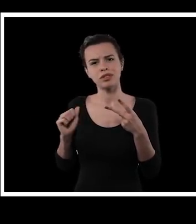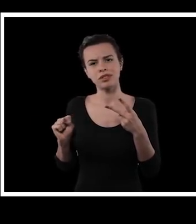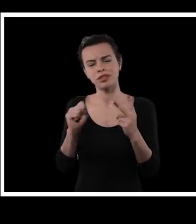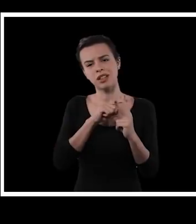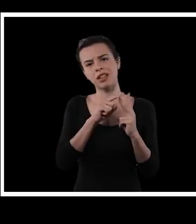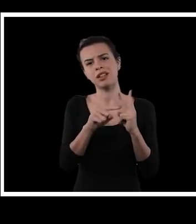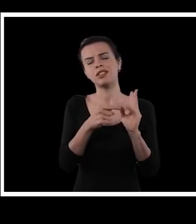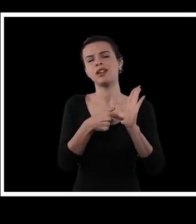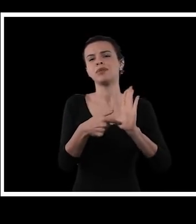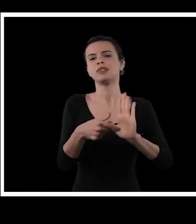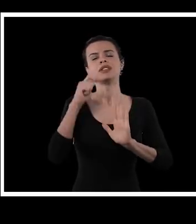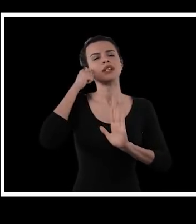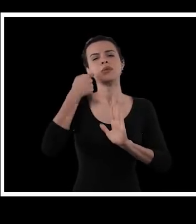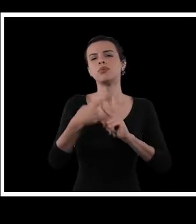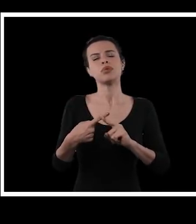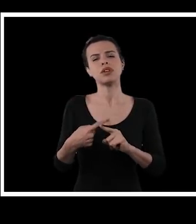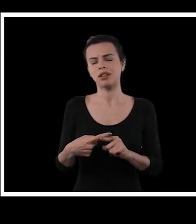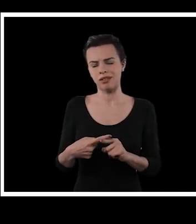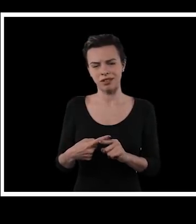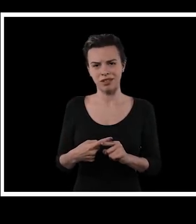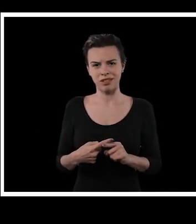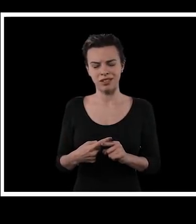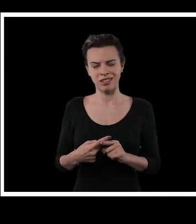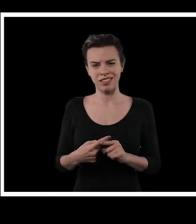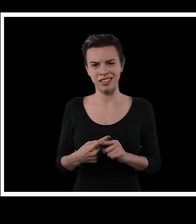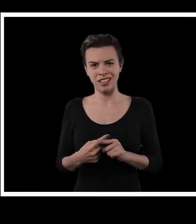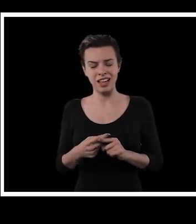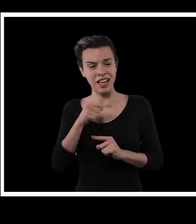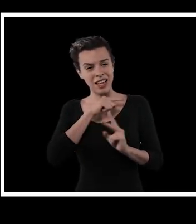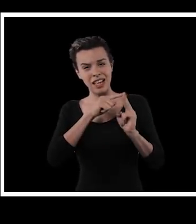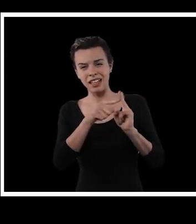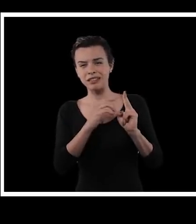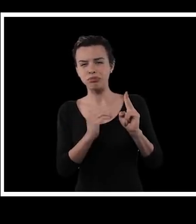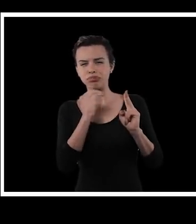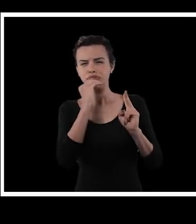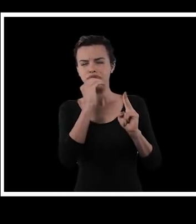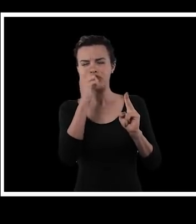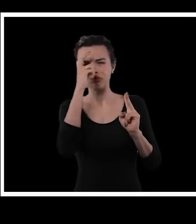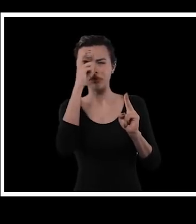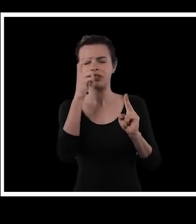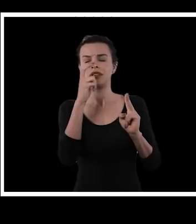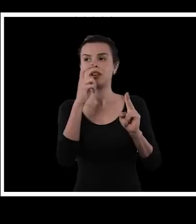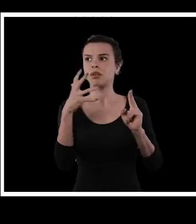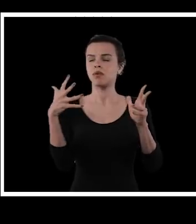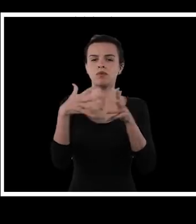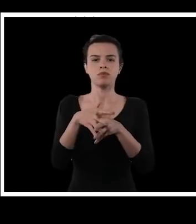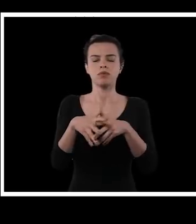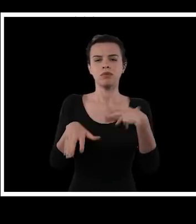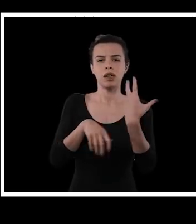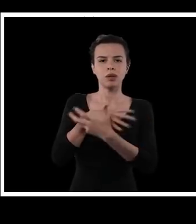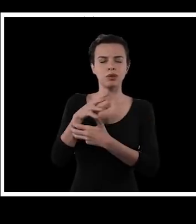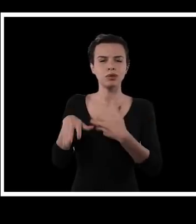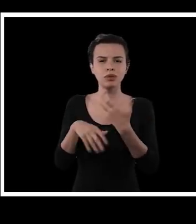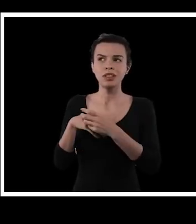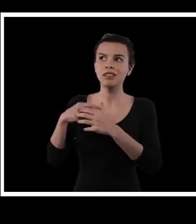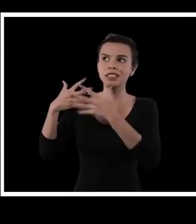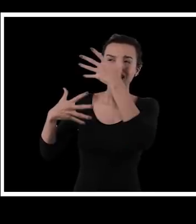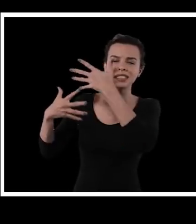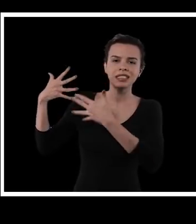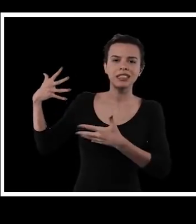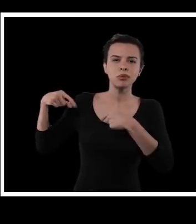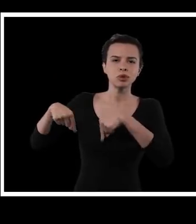não são justamente apresentados como pessoas negras, porque a grandiosidade desses sujeitos bagunça muito a